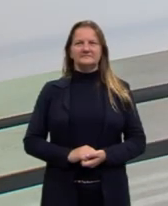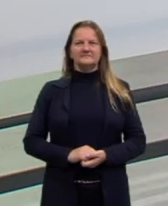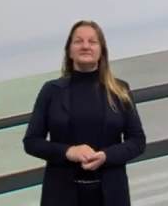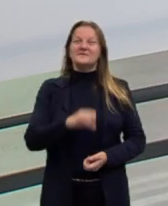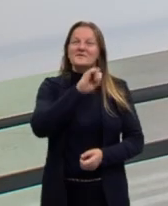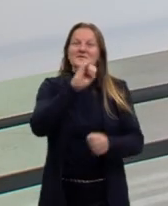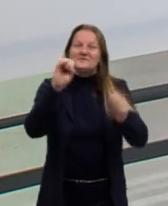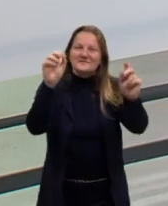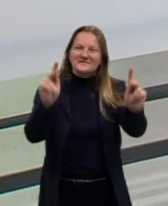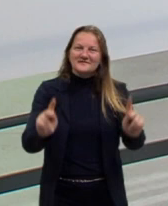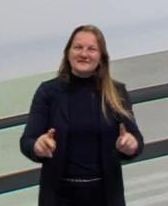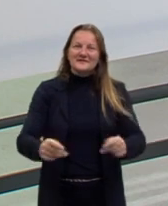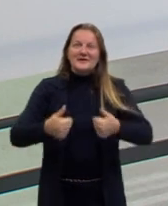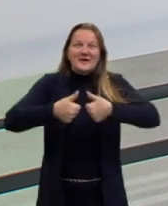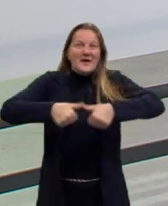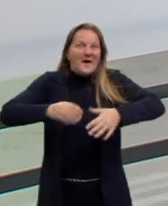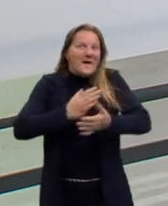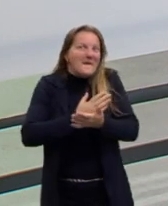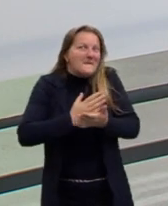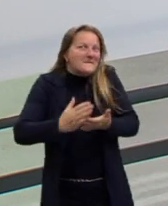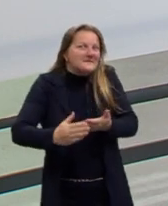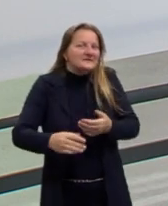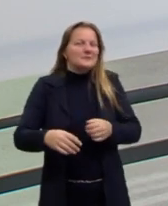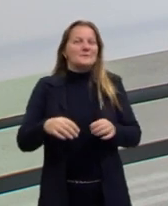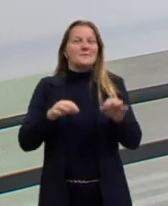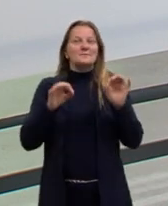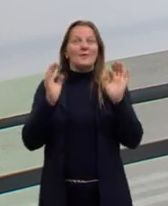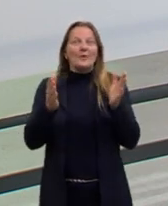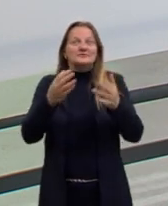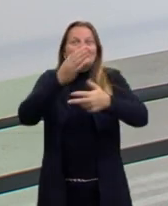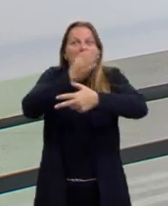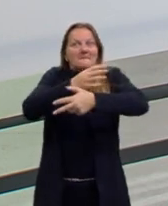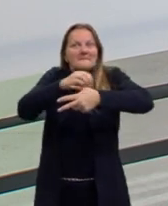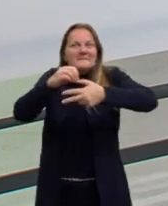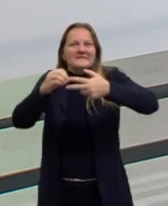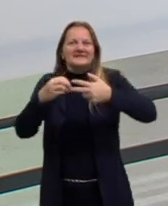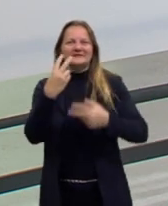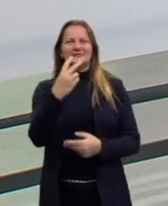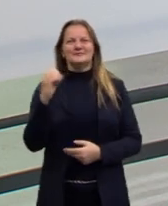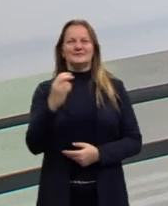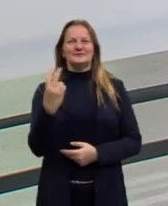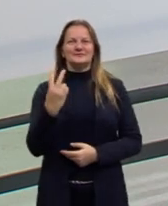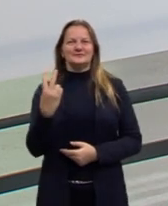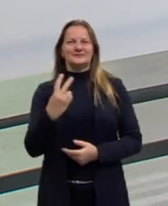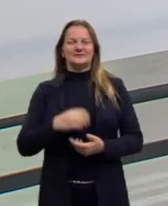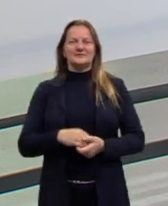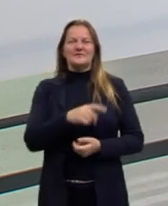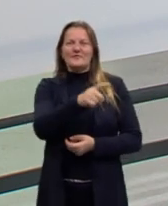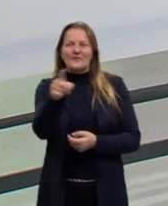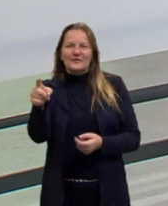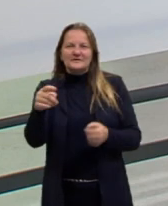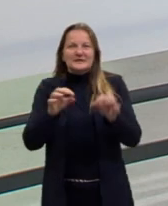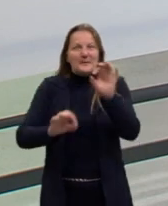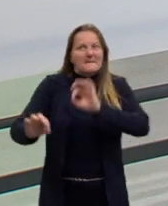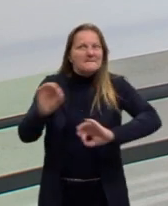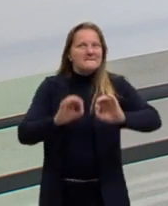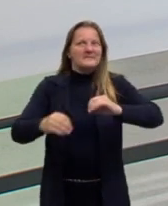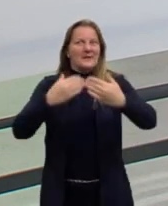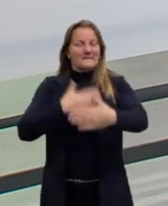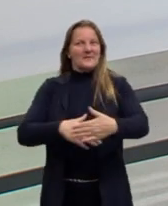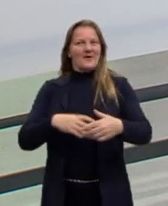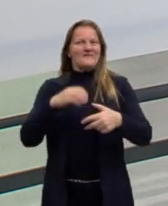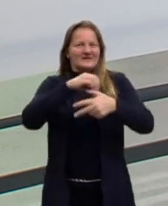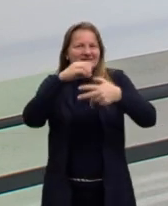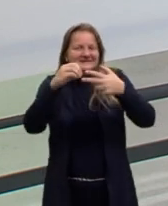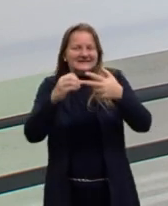Olá pessoal, está começando mais um programa pré-ENEM 2022, para você que está se preparando para a prova do